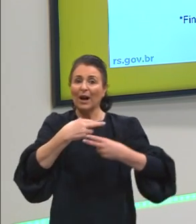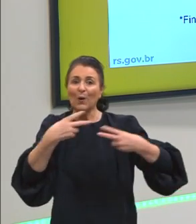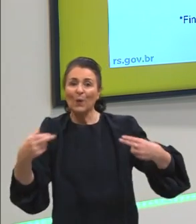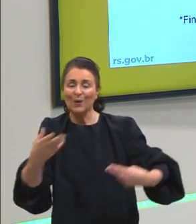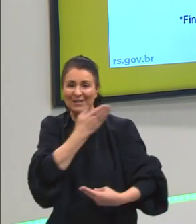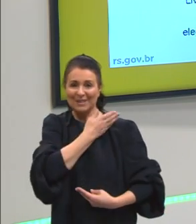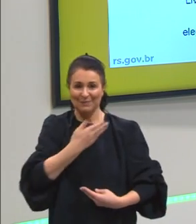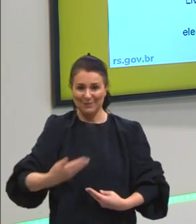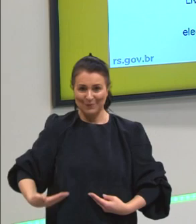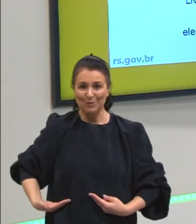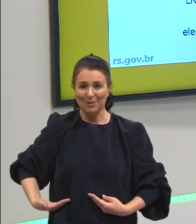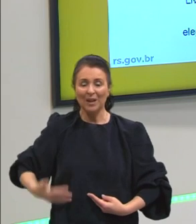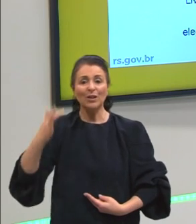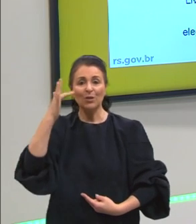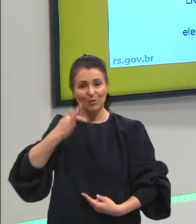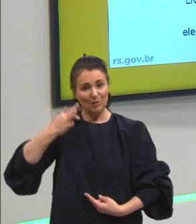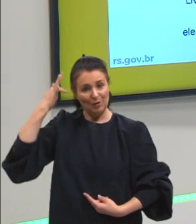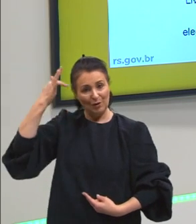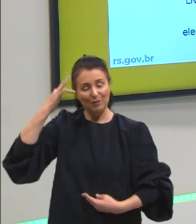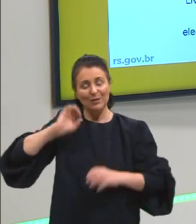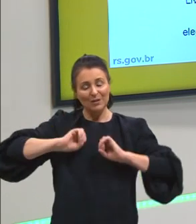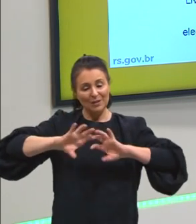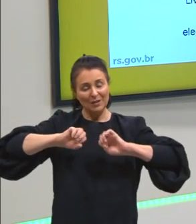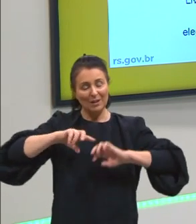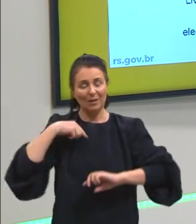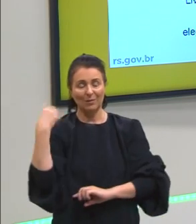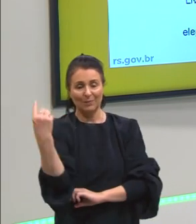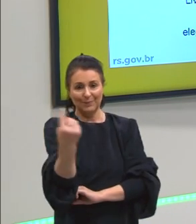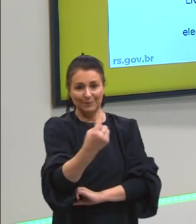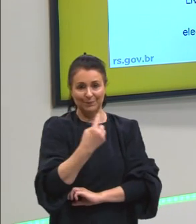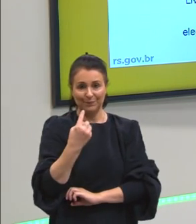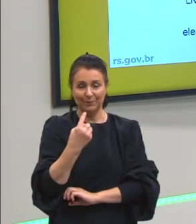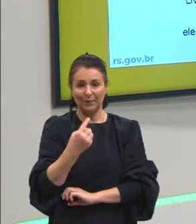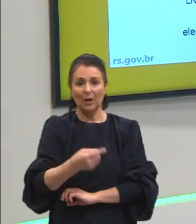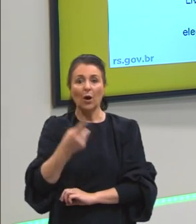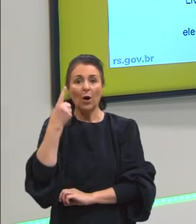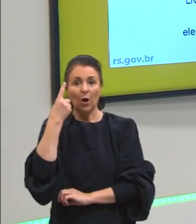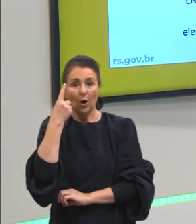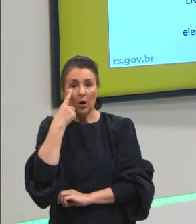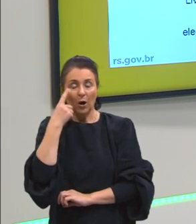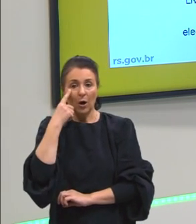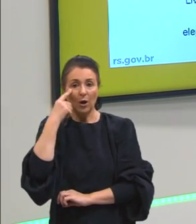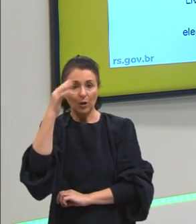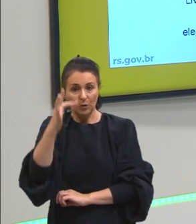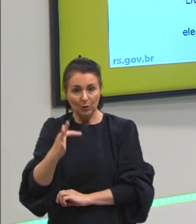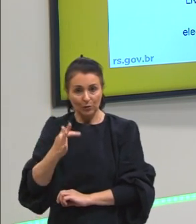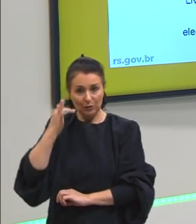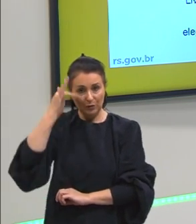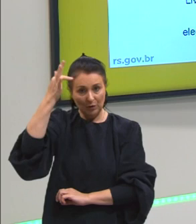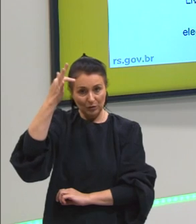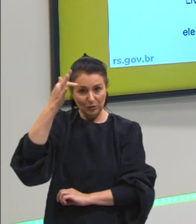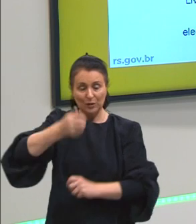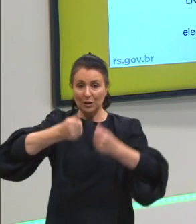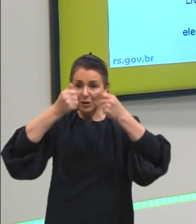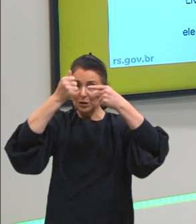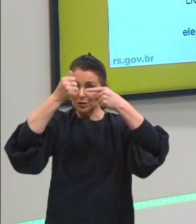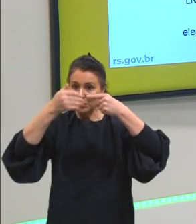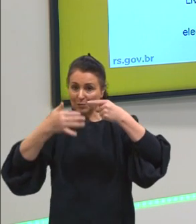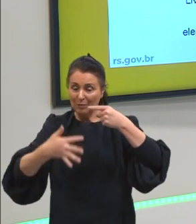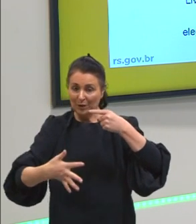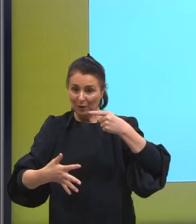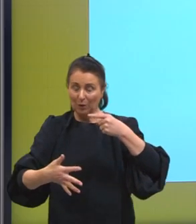filósofos já nos ensinaram. Vamos ver alguns filósofos que falam sobre a política. Nós temos aqui, então,